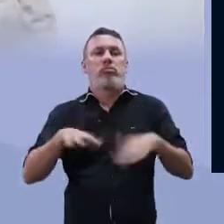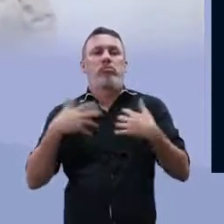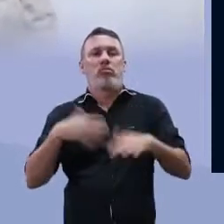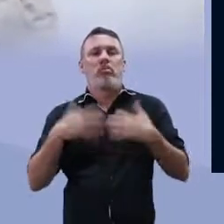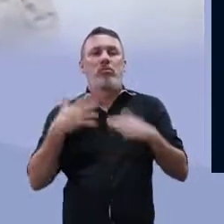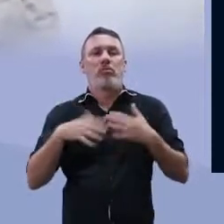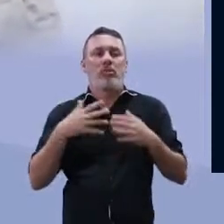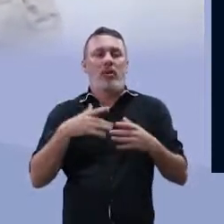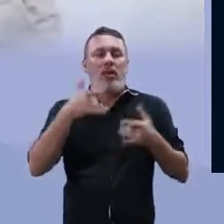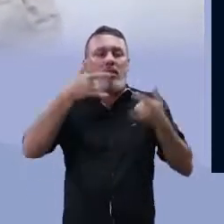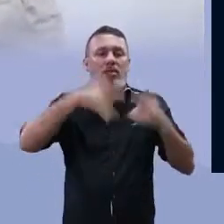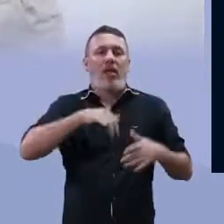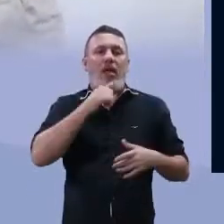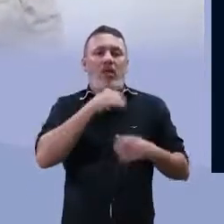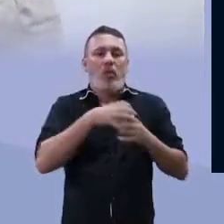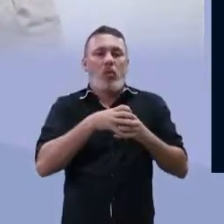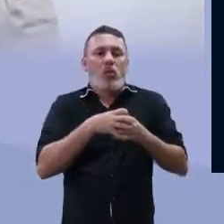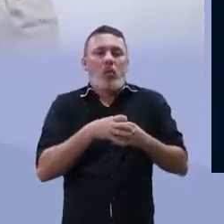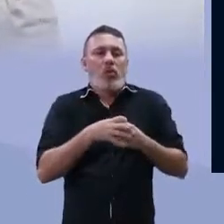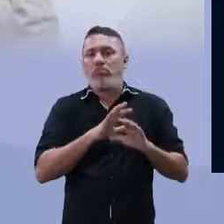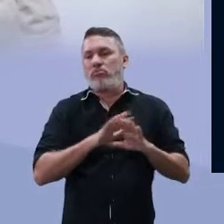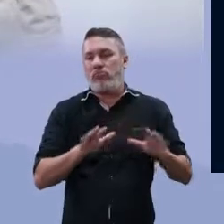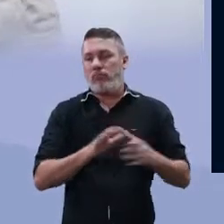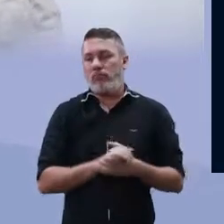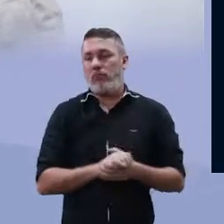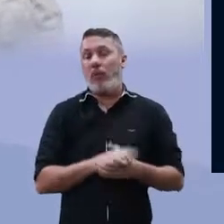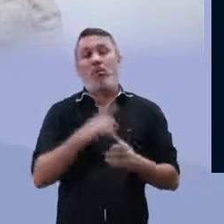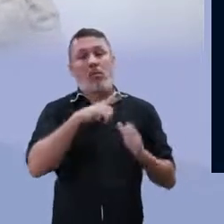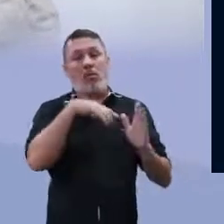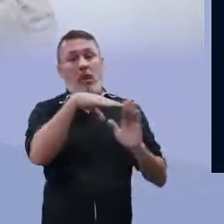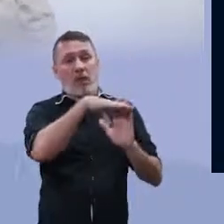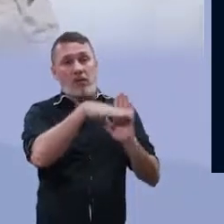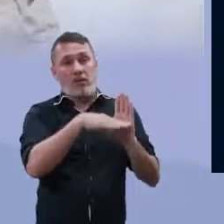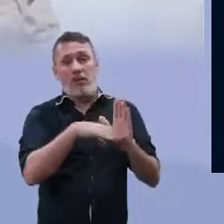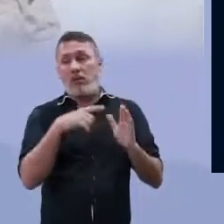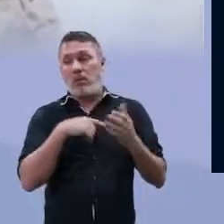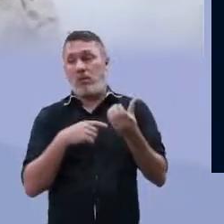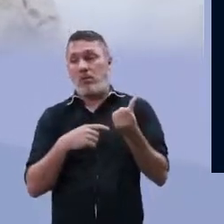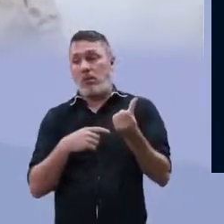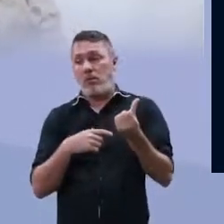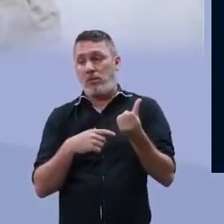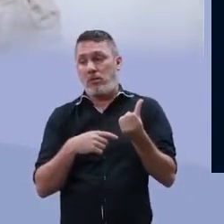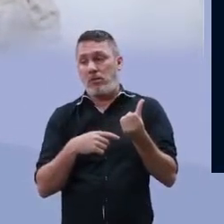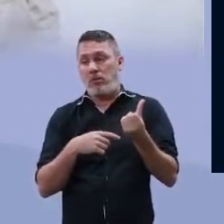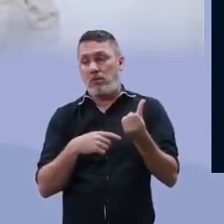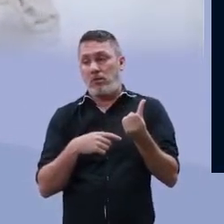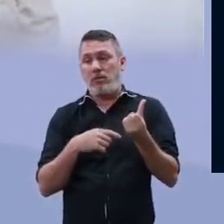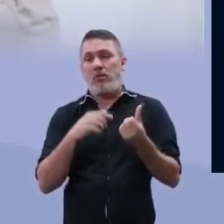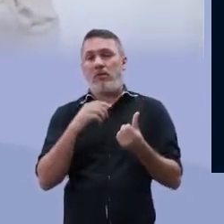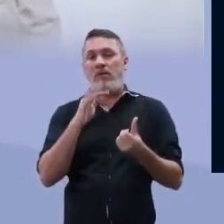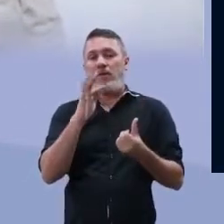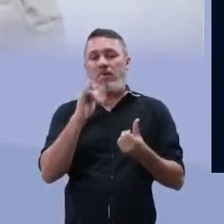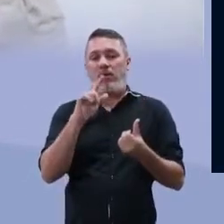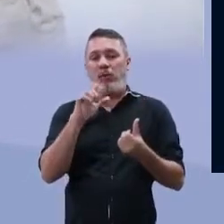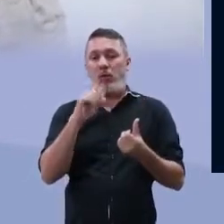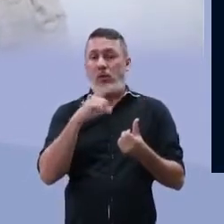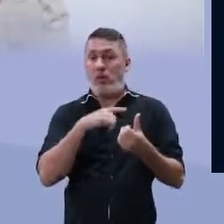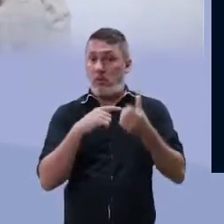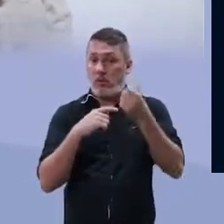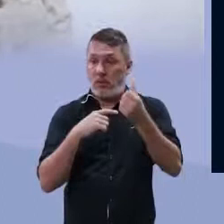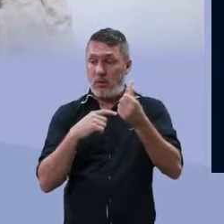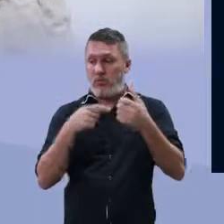fora. Dessa maneira, ele elimina o excesso que está dentro do protozoário. E a classificação é feita em seis filos.